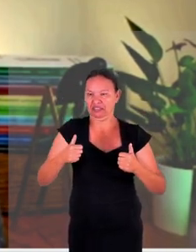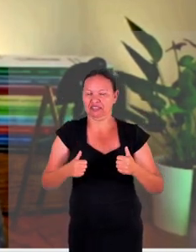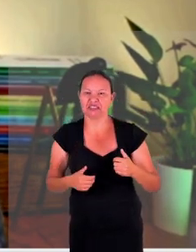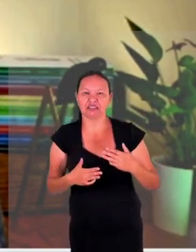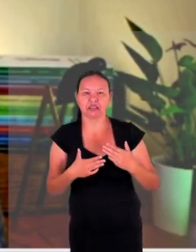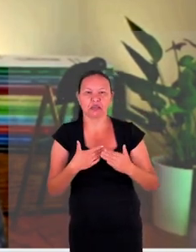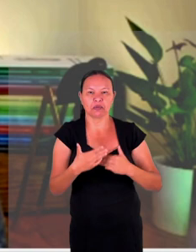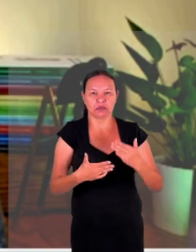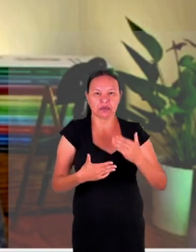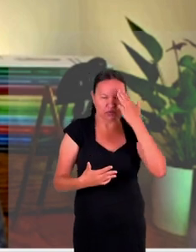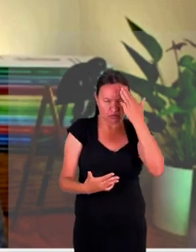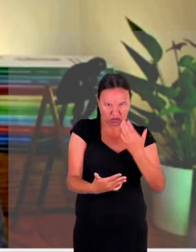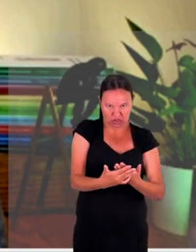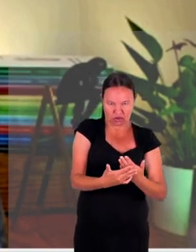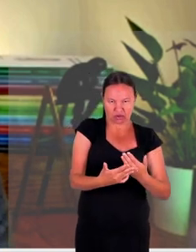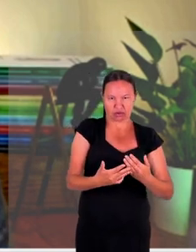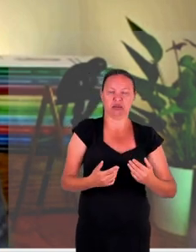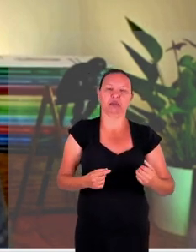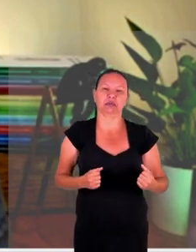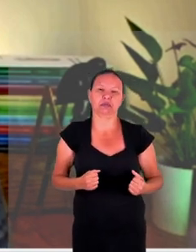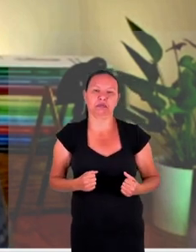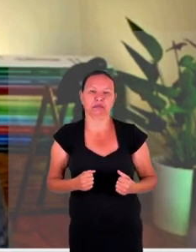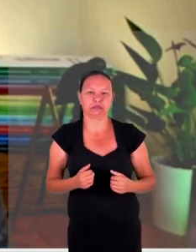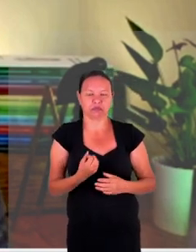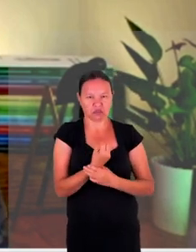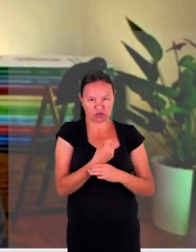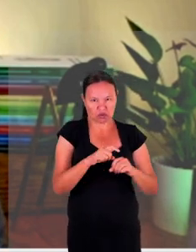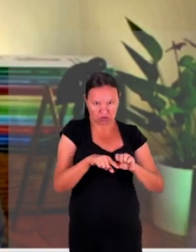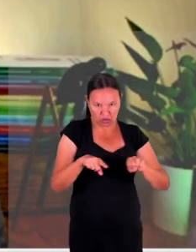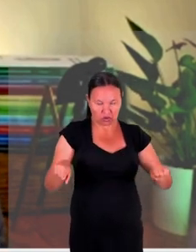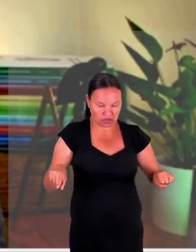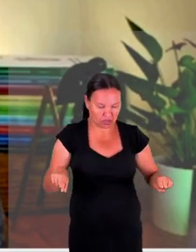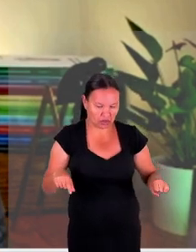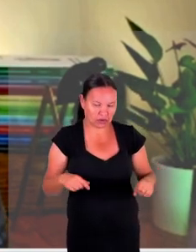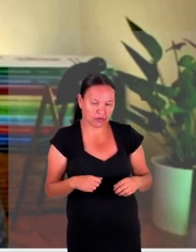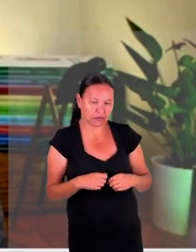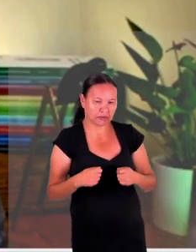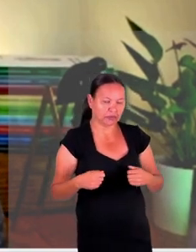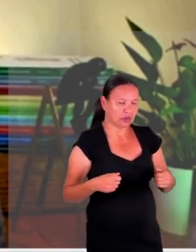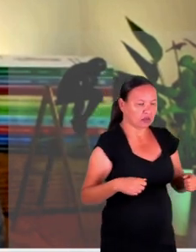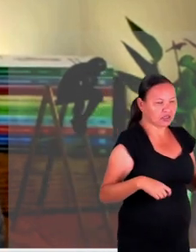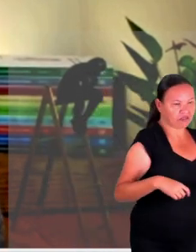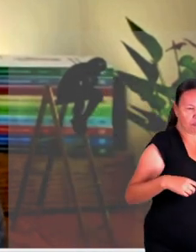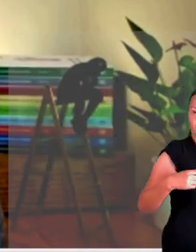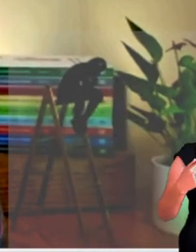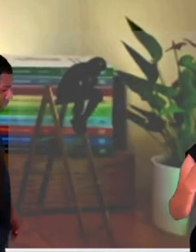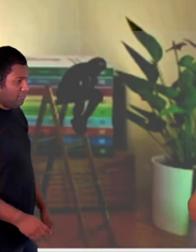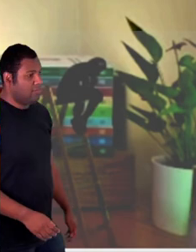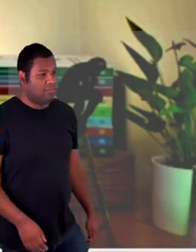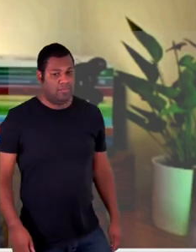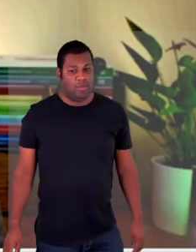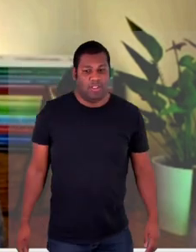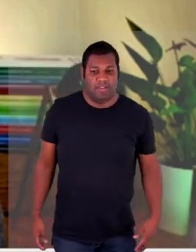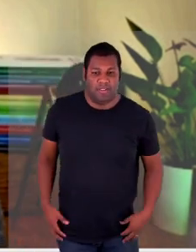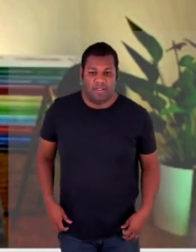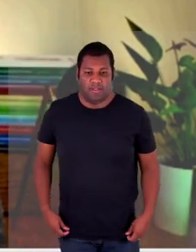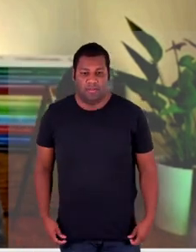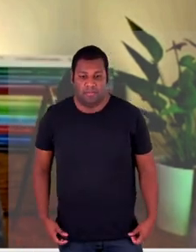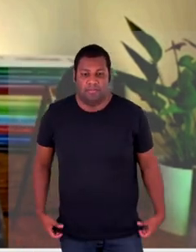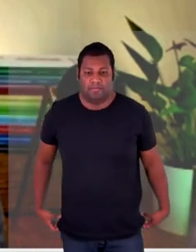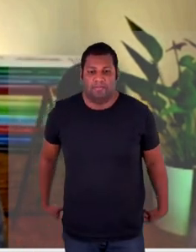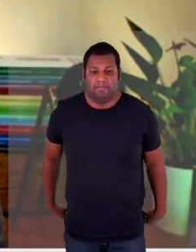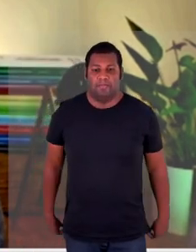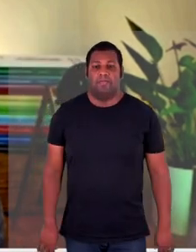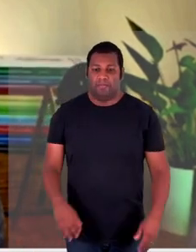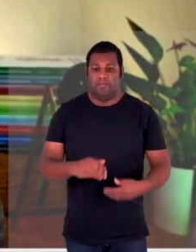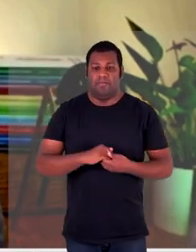credibilidade das instituições pela quebra dos laços sociais pela quebra do fluxo constante o direito